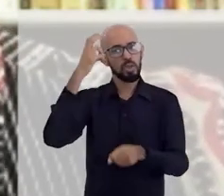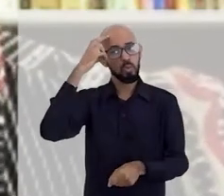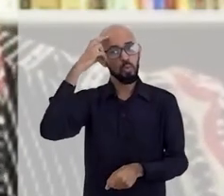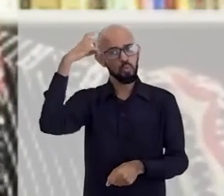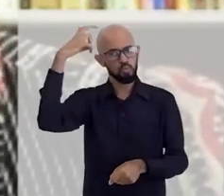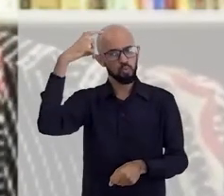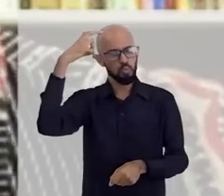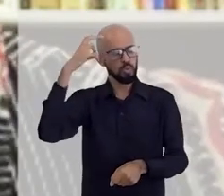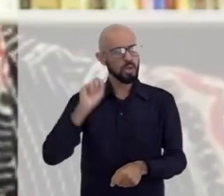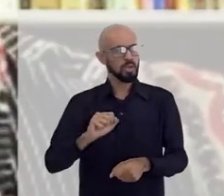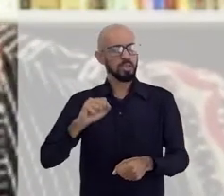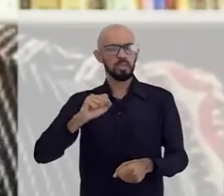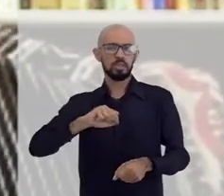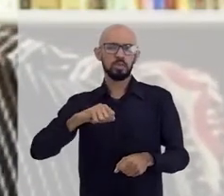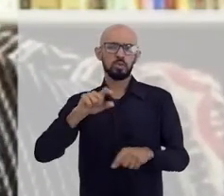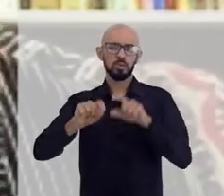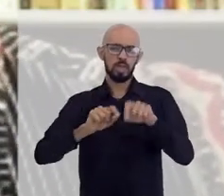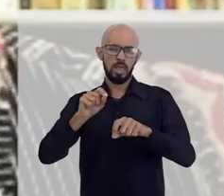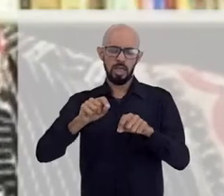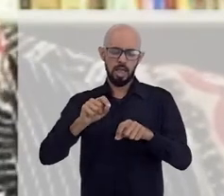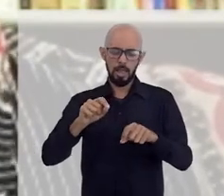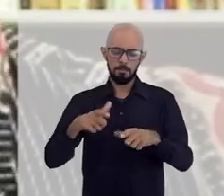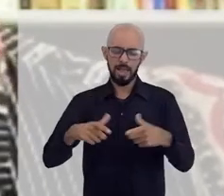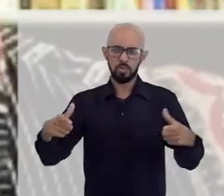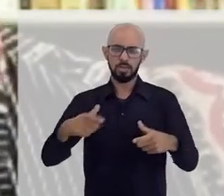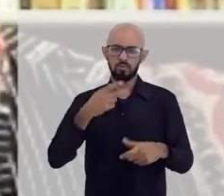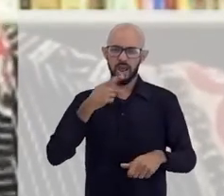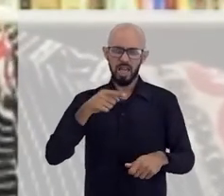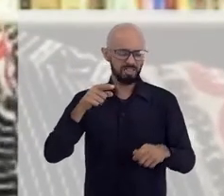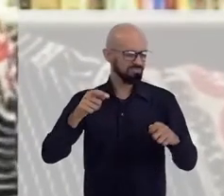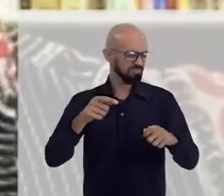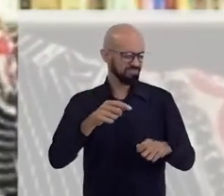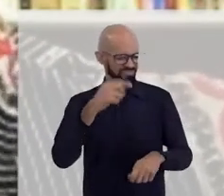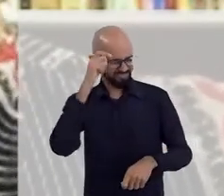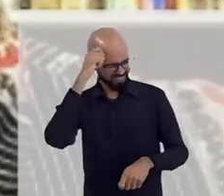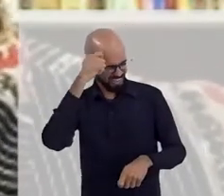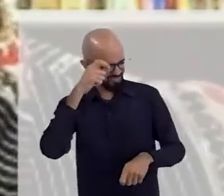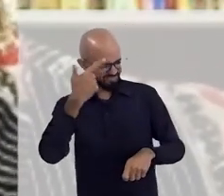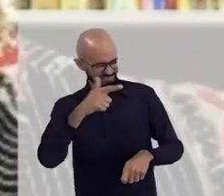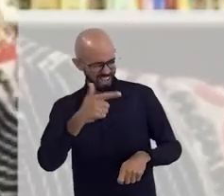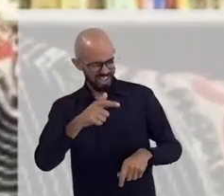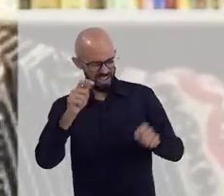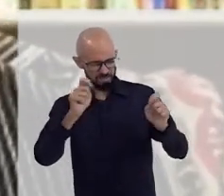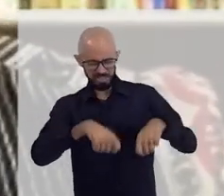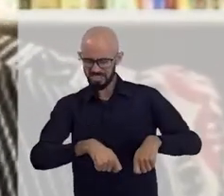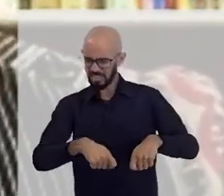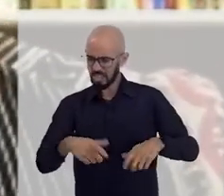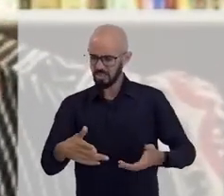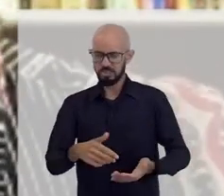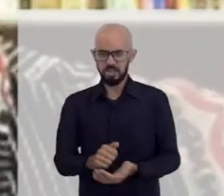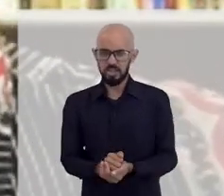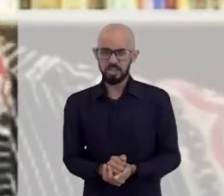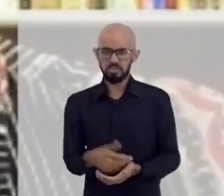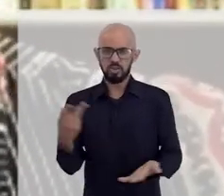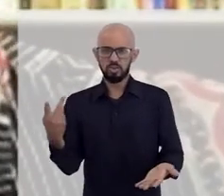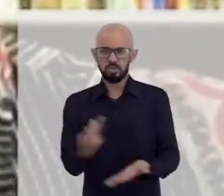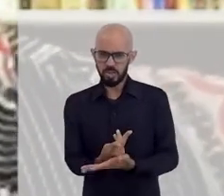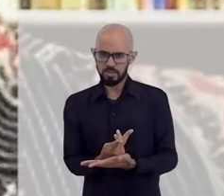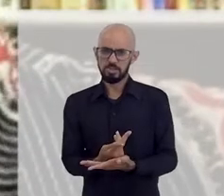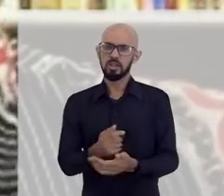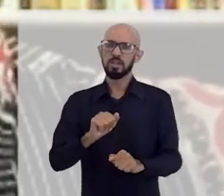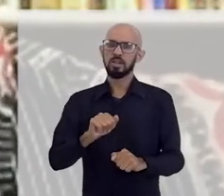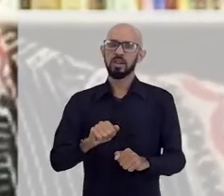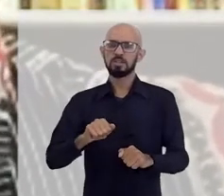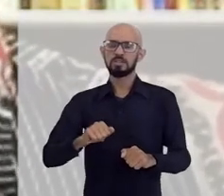são tidas como pessoas que têm um baixo potencial, baixo conhecimento, enfim. Tudo isso é